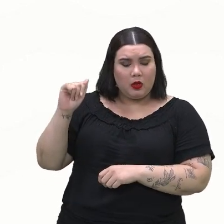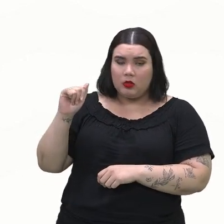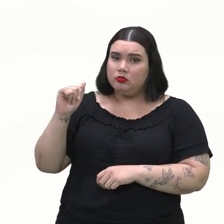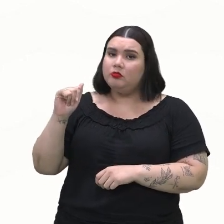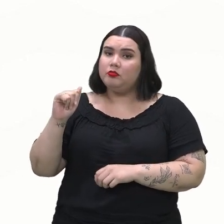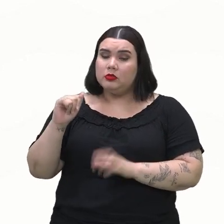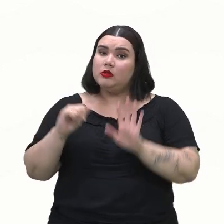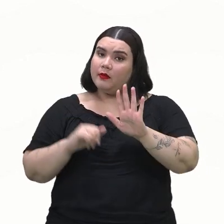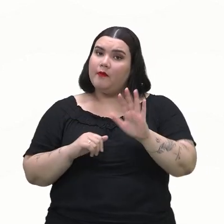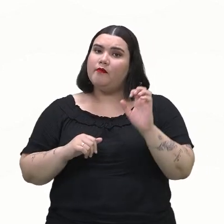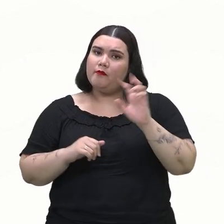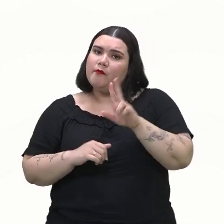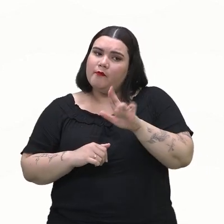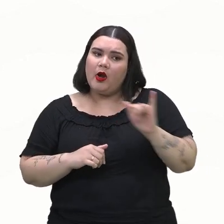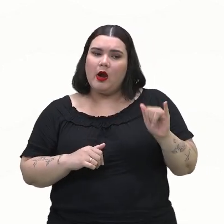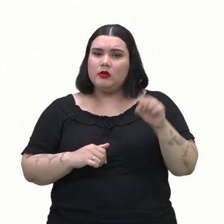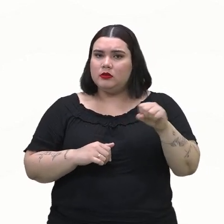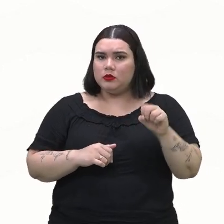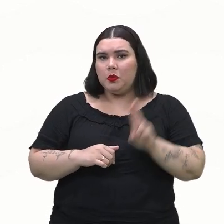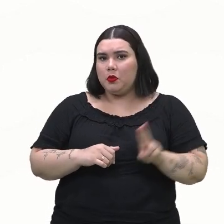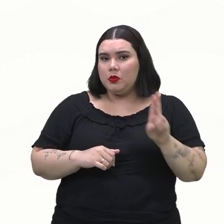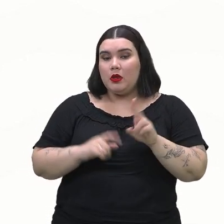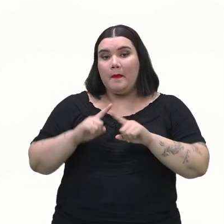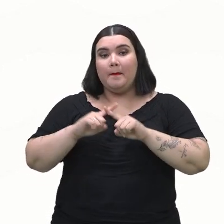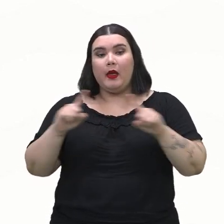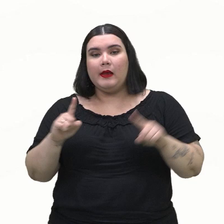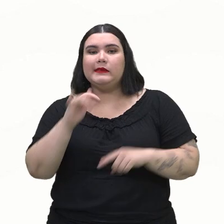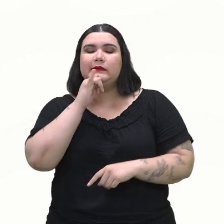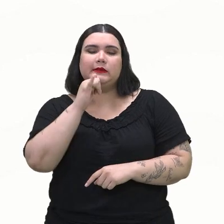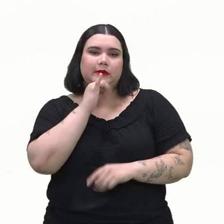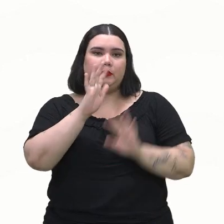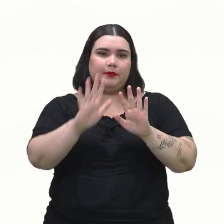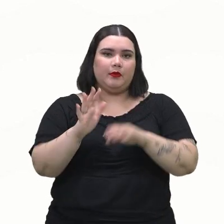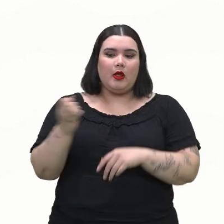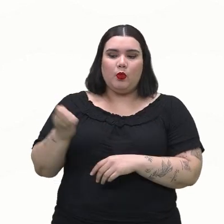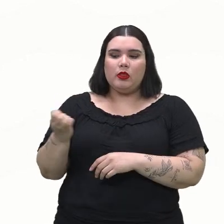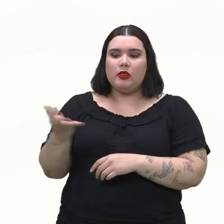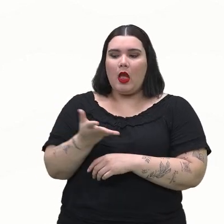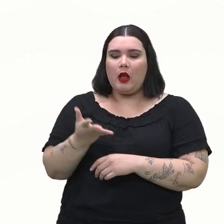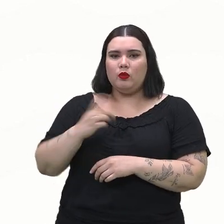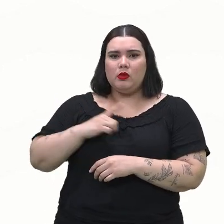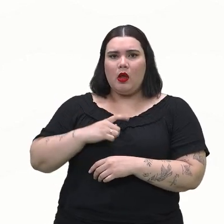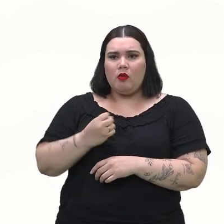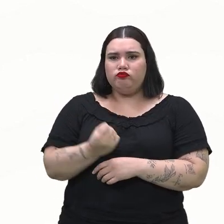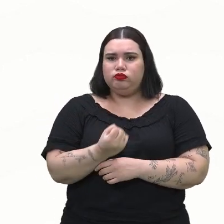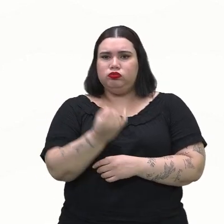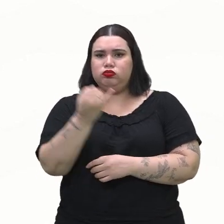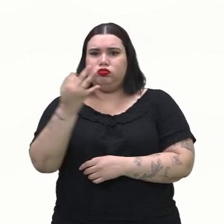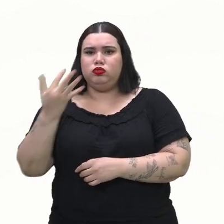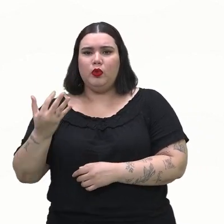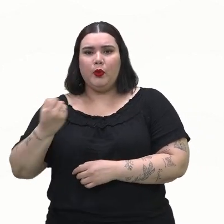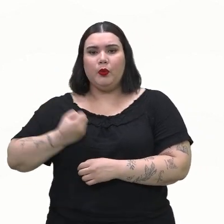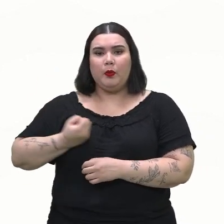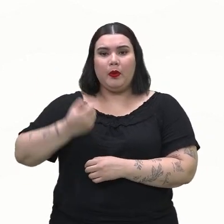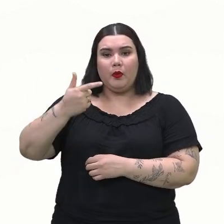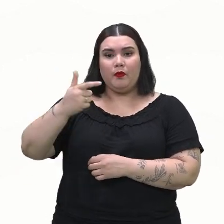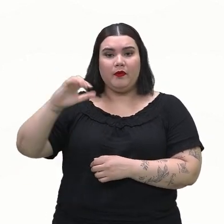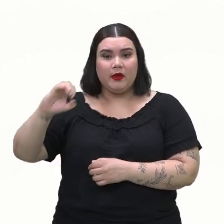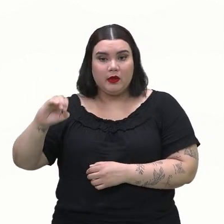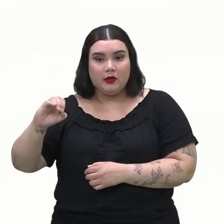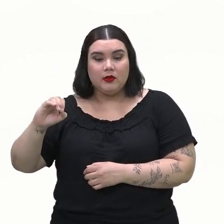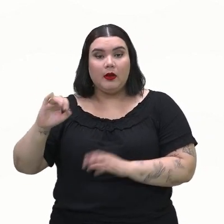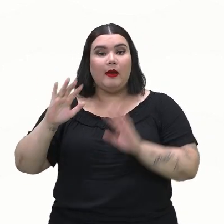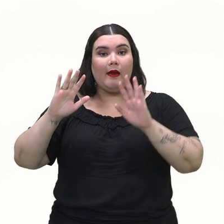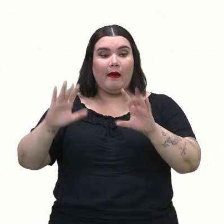Mas, quando, por exemplo, você for trabalhar com um dado de 20 faces, a questão, ela tem que